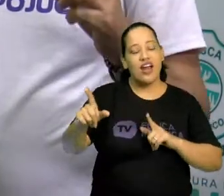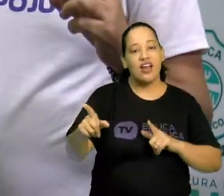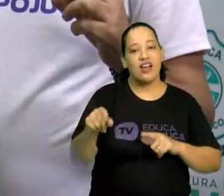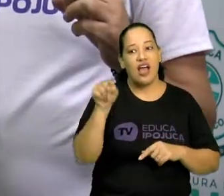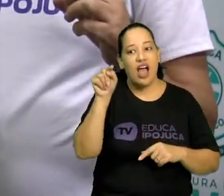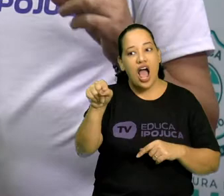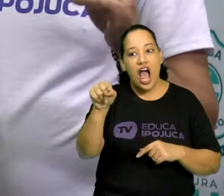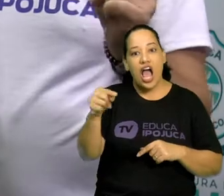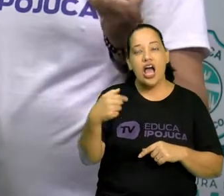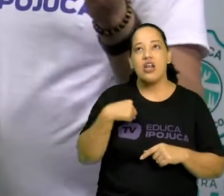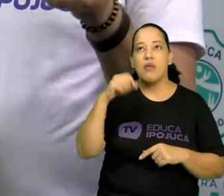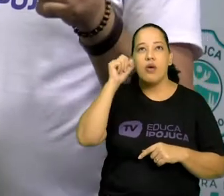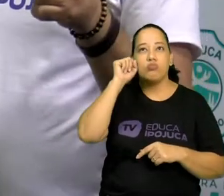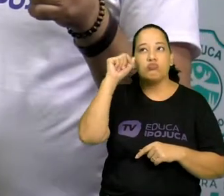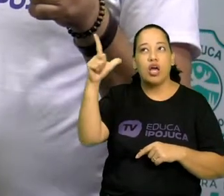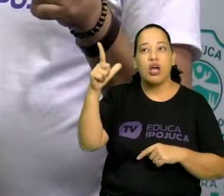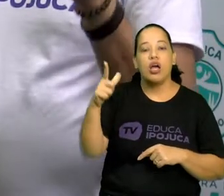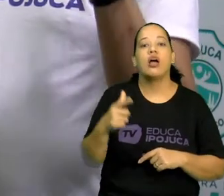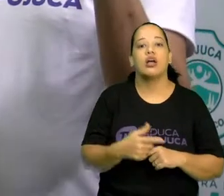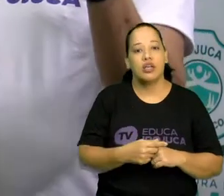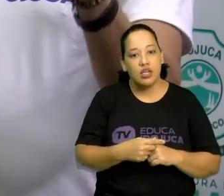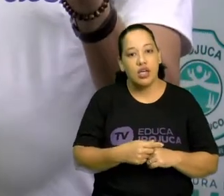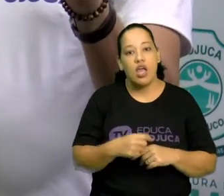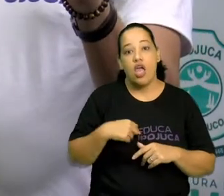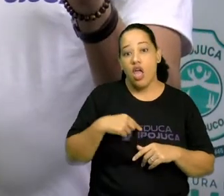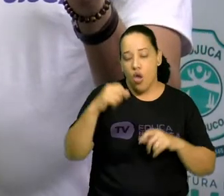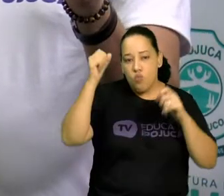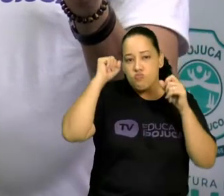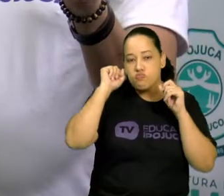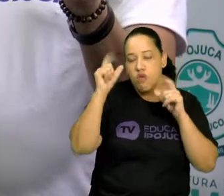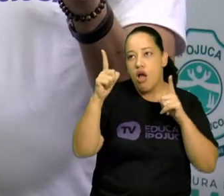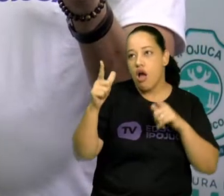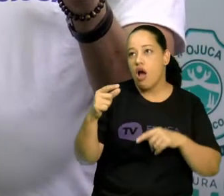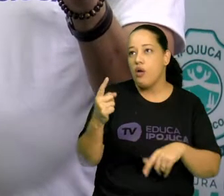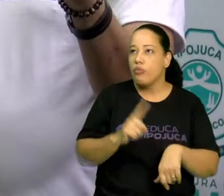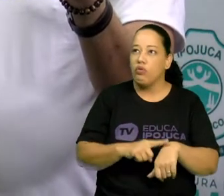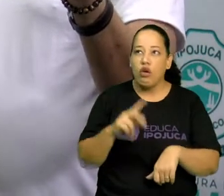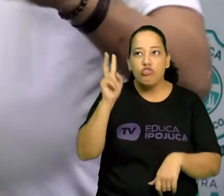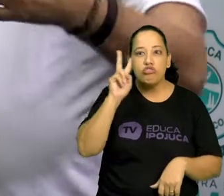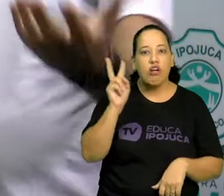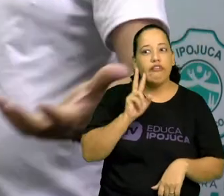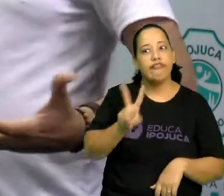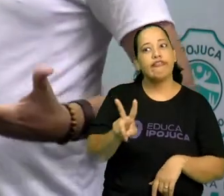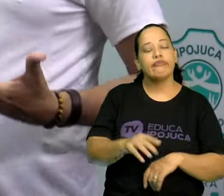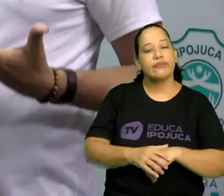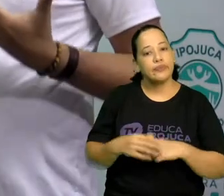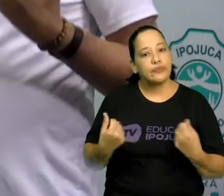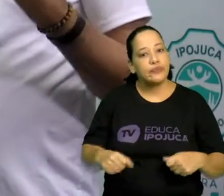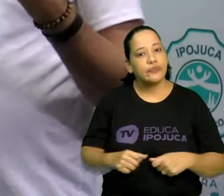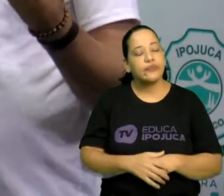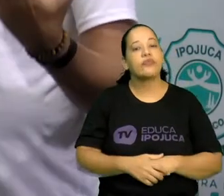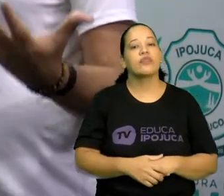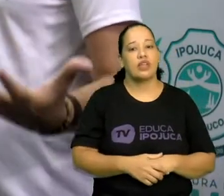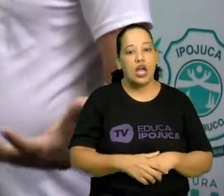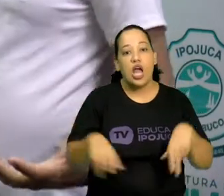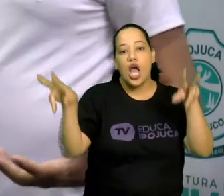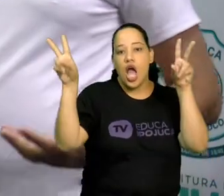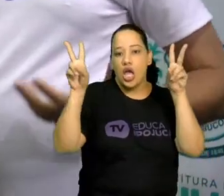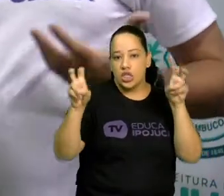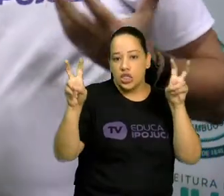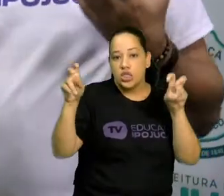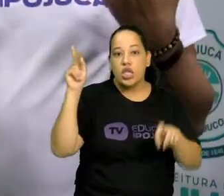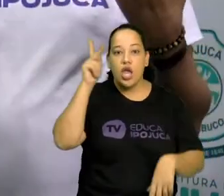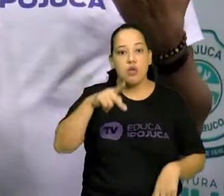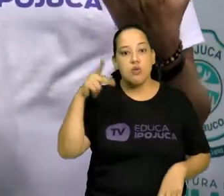sua cara a todo momento. Dizer, olha, acorde, se ligue na história. e sempre com temas, sabe, polêmicos,